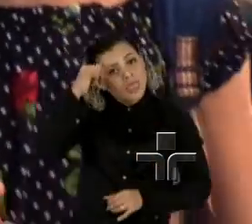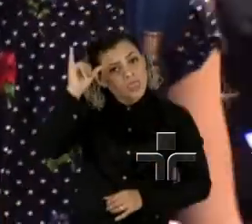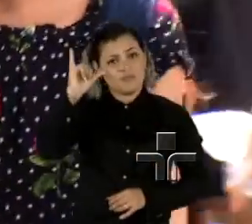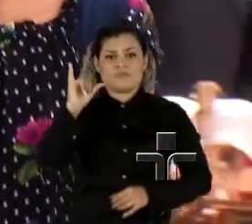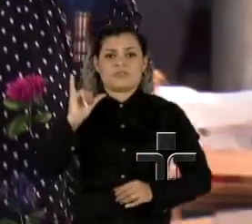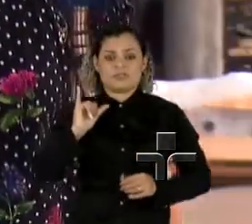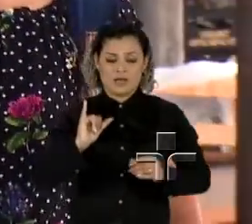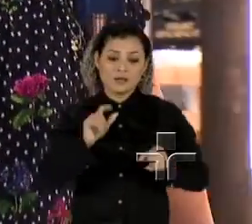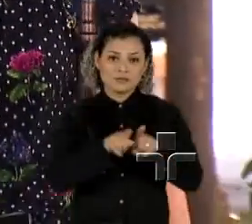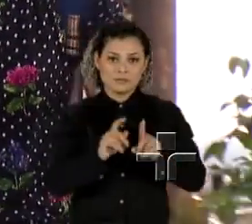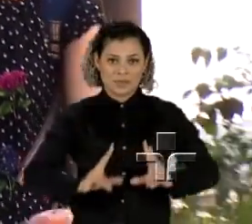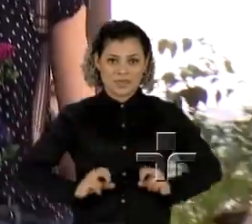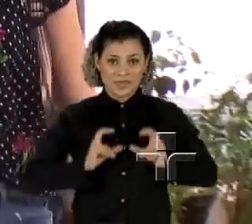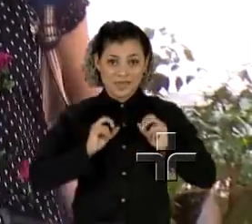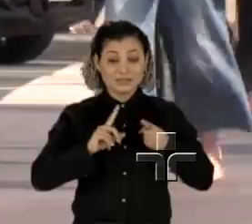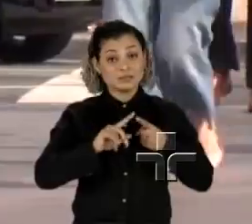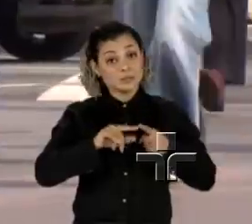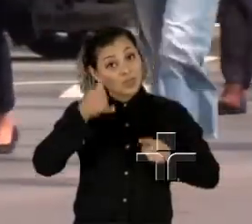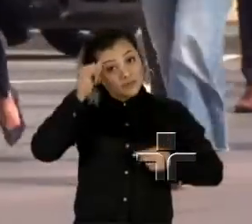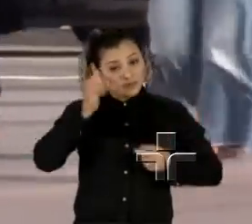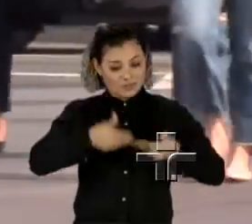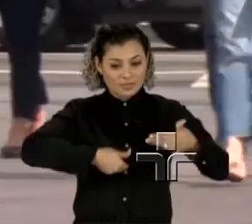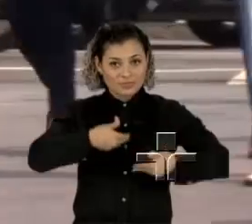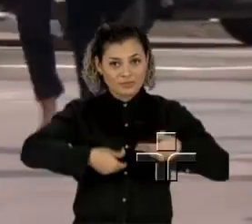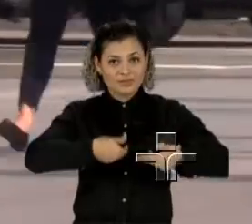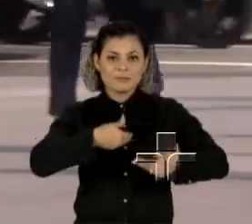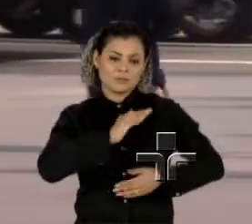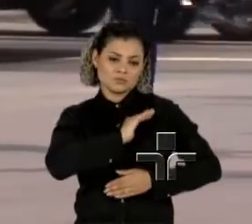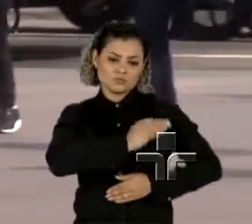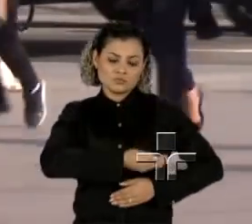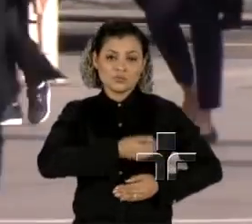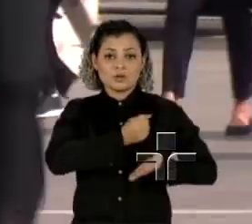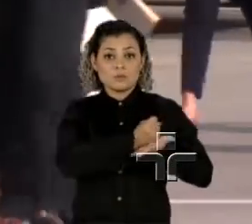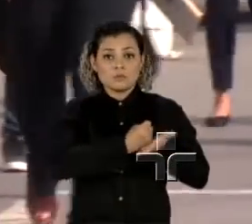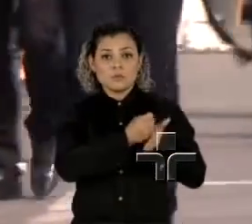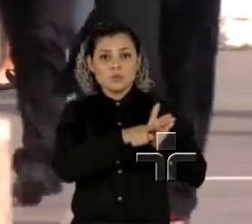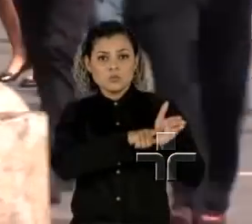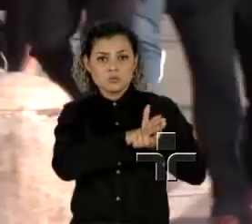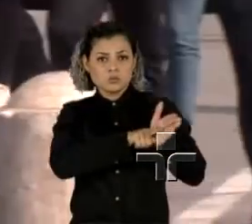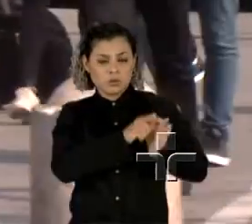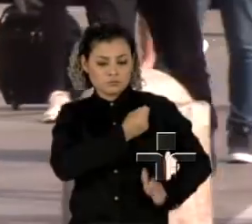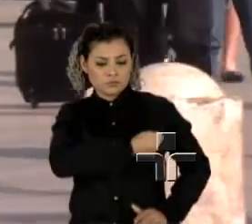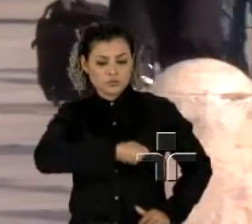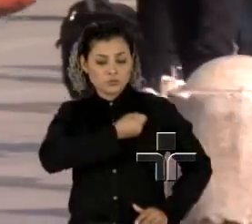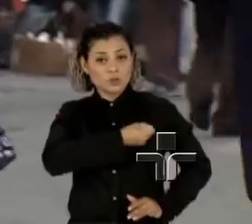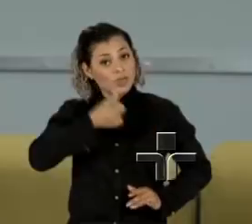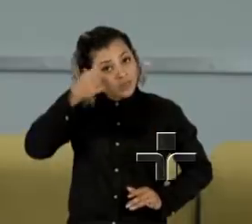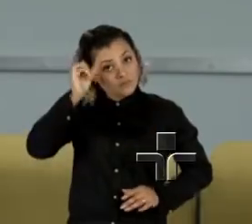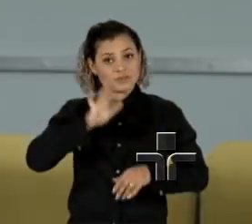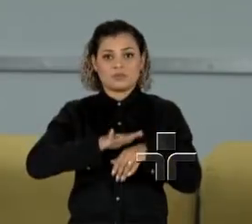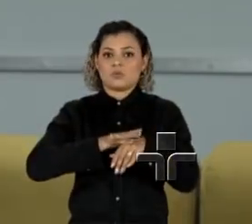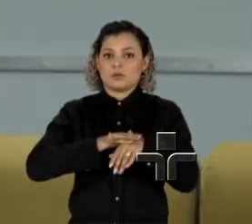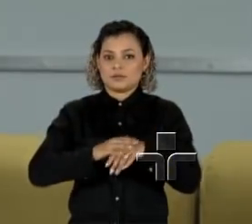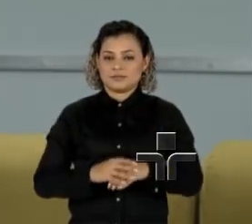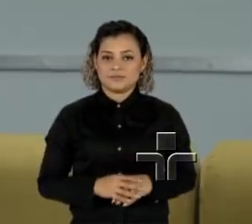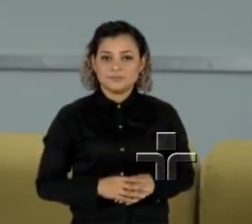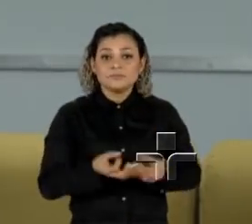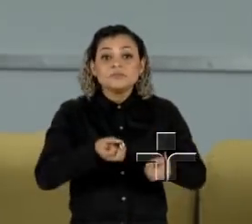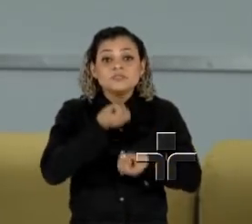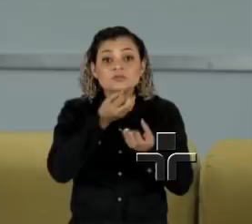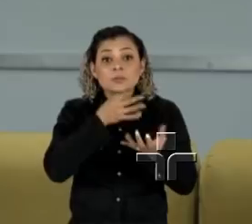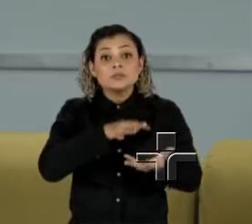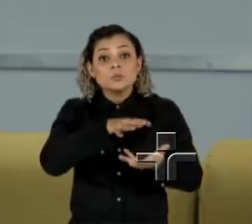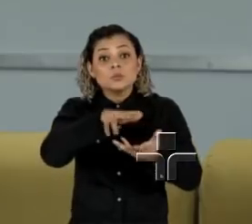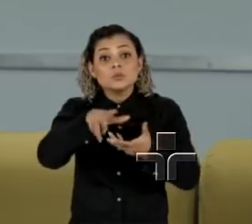detecção precoce do câncer de mama alerta para a necessidade de exames periódicos para combater a doença. Nas notícias